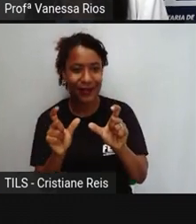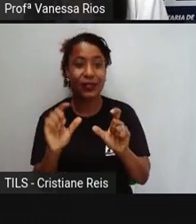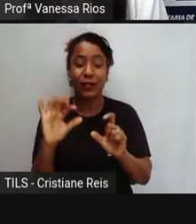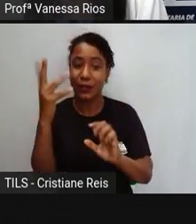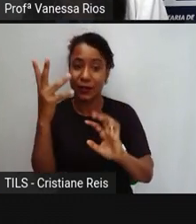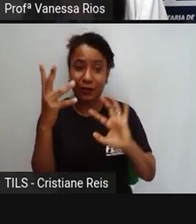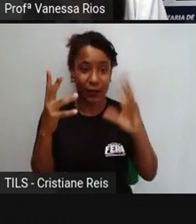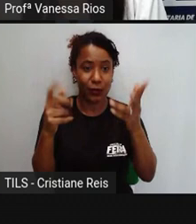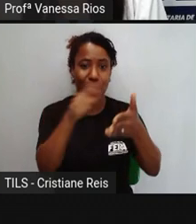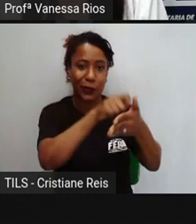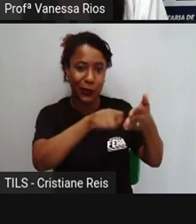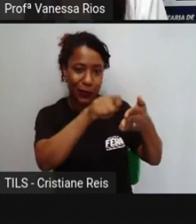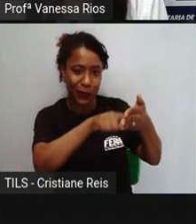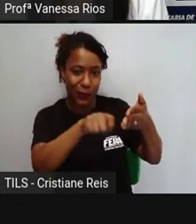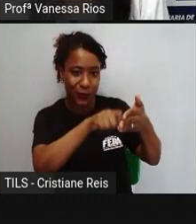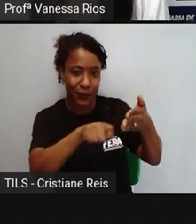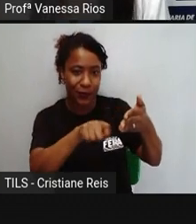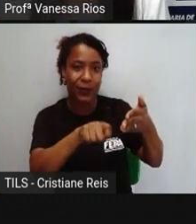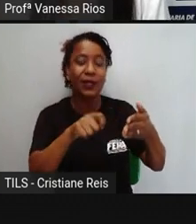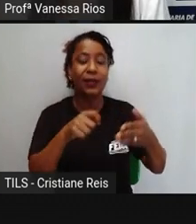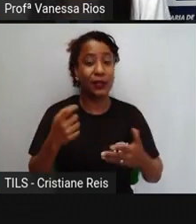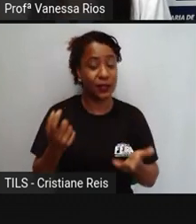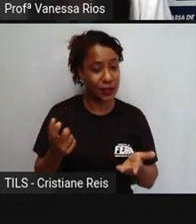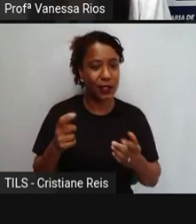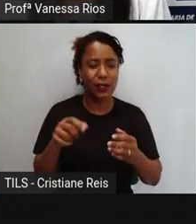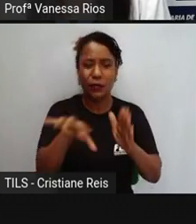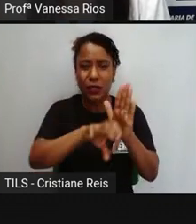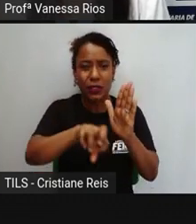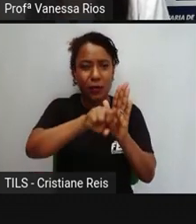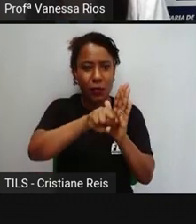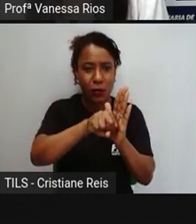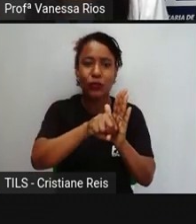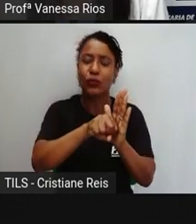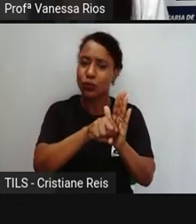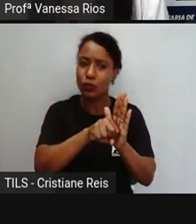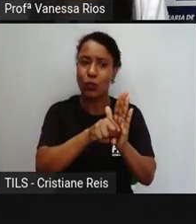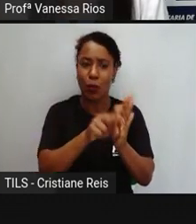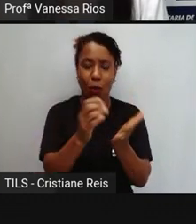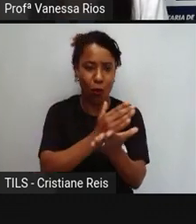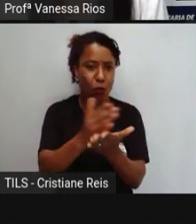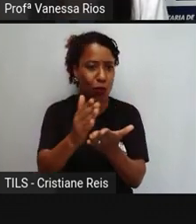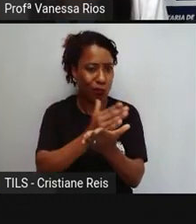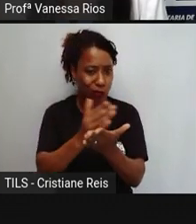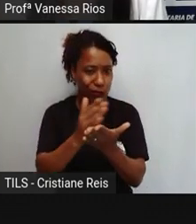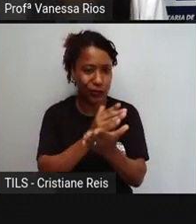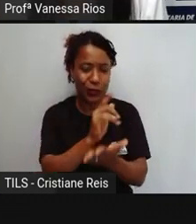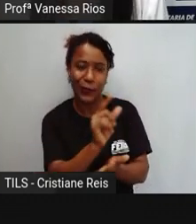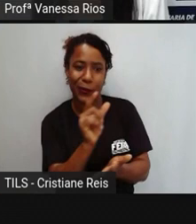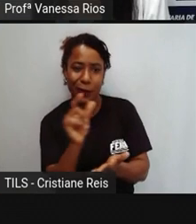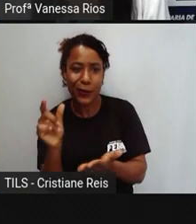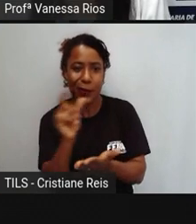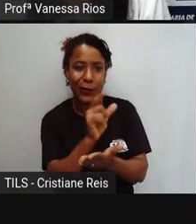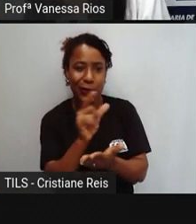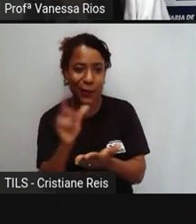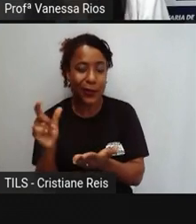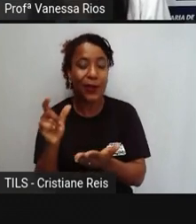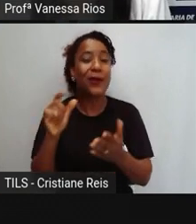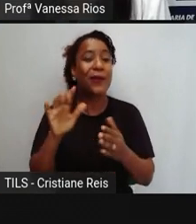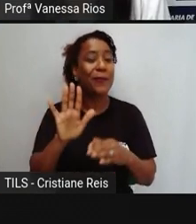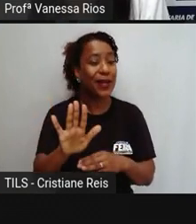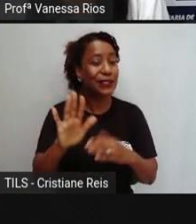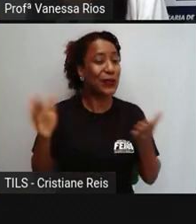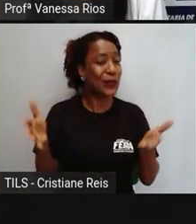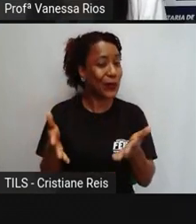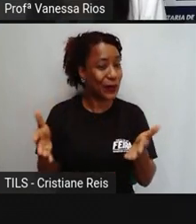princípio aí foram criados um número menor de símbolos, mas atualmente esses símbolos ainda são utilizados no